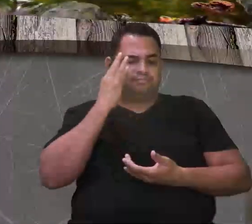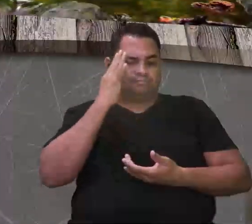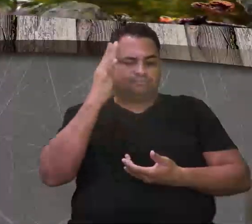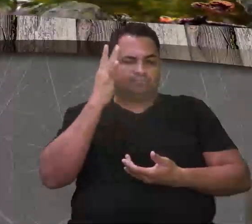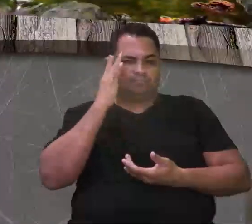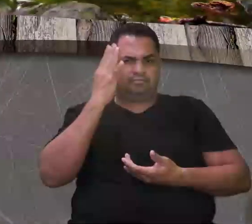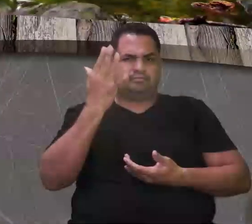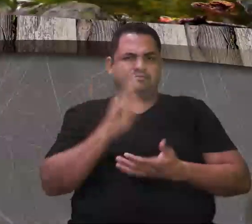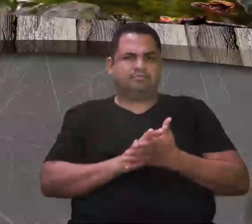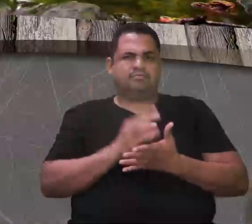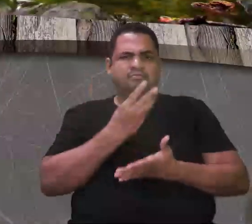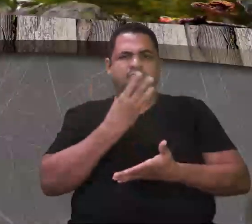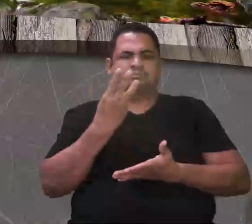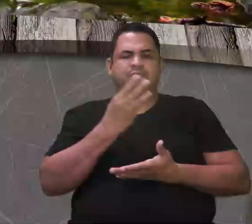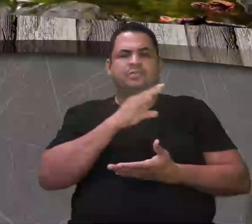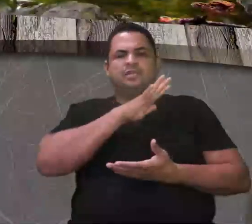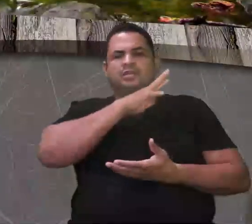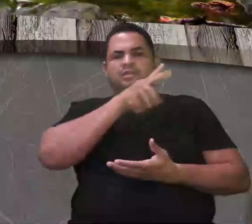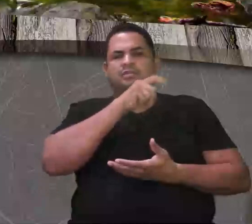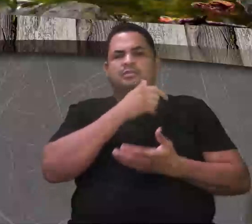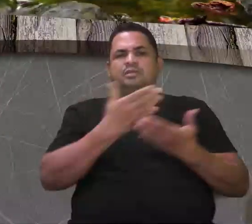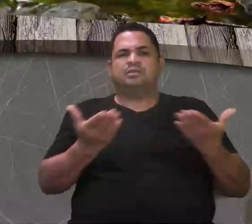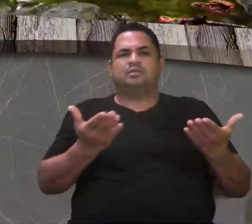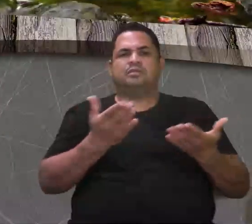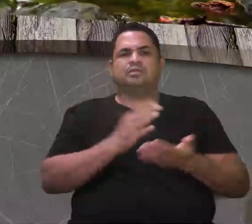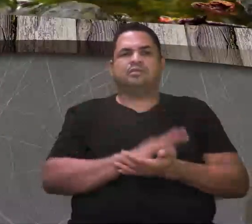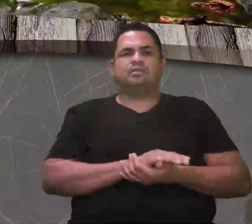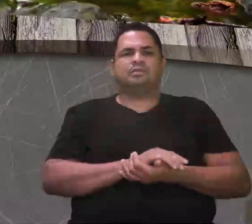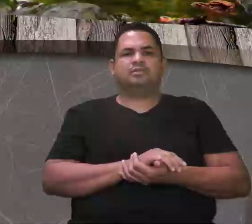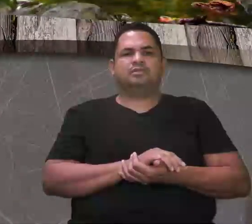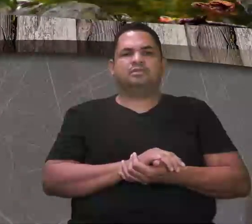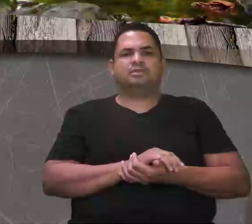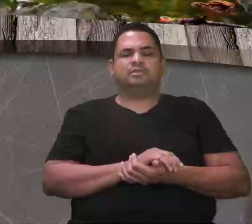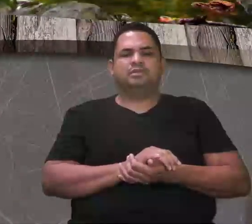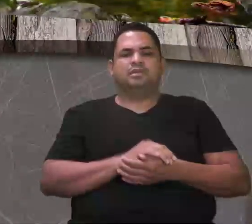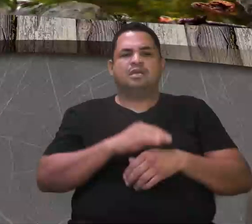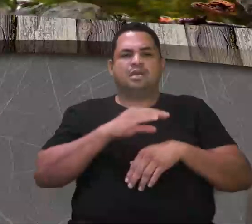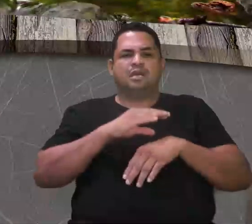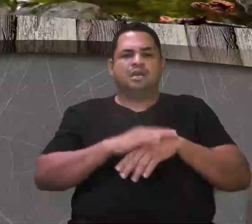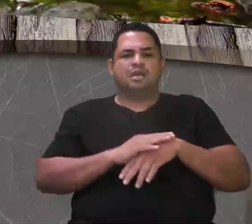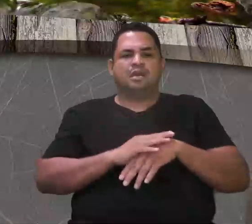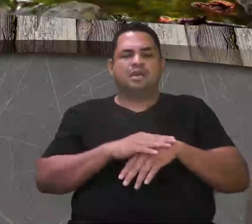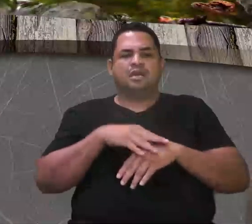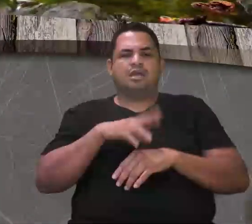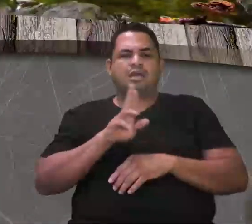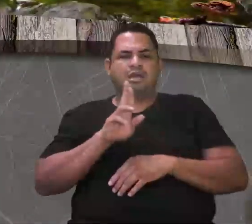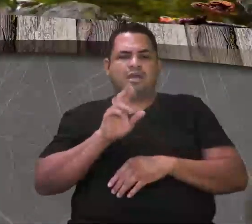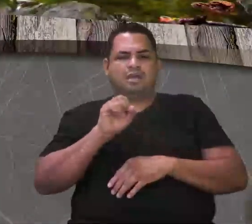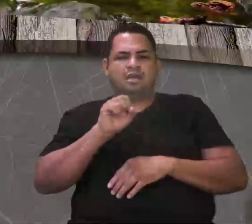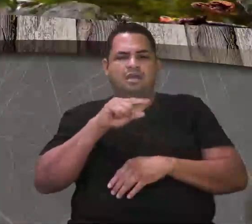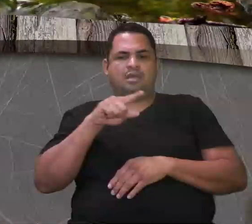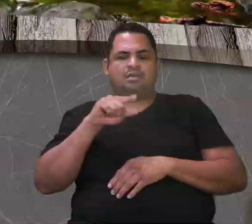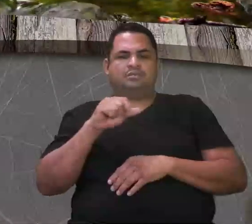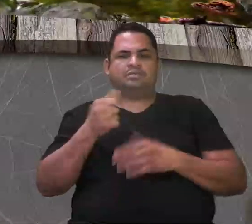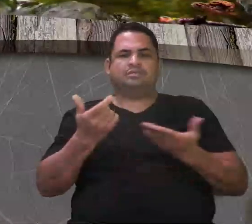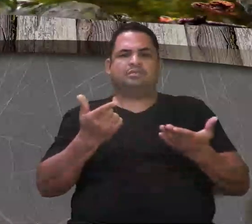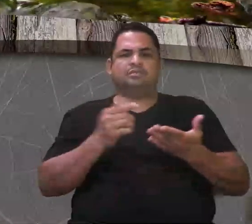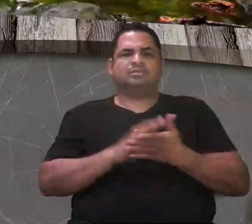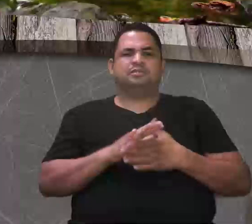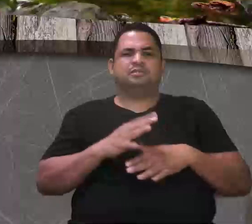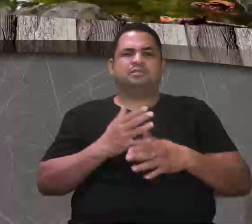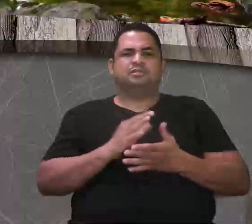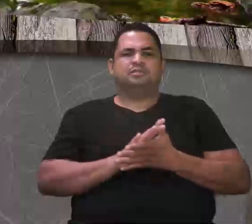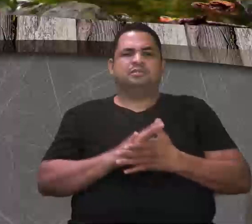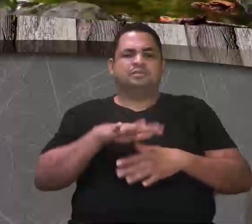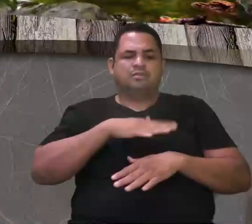três animais. As rãs, anfíbio. Vamos imaginar